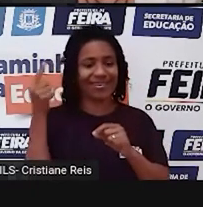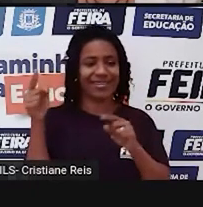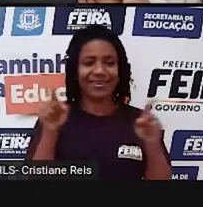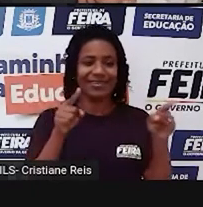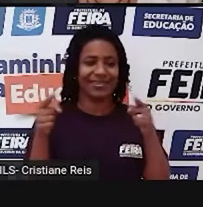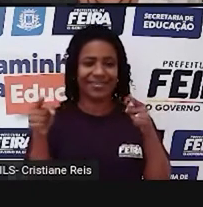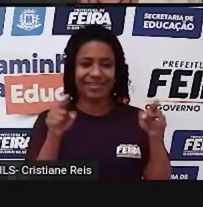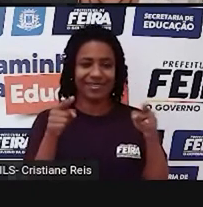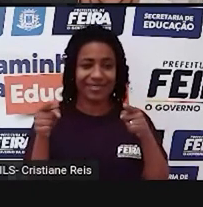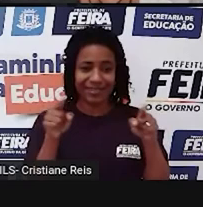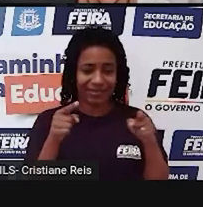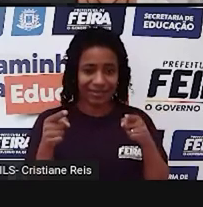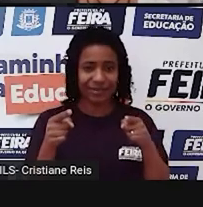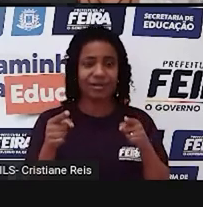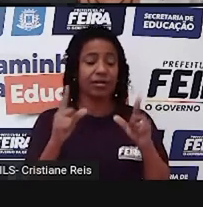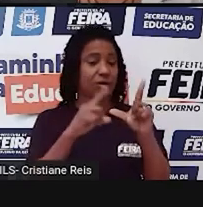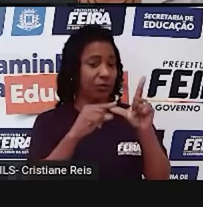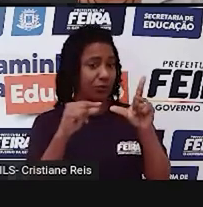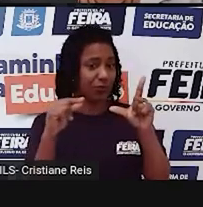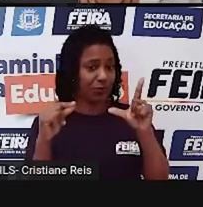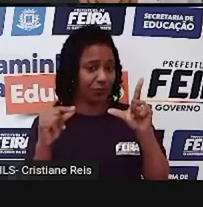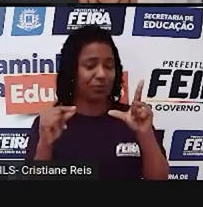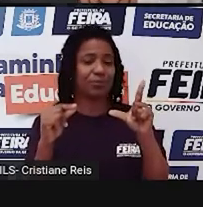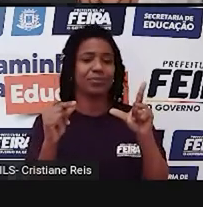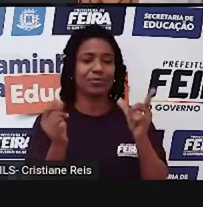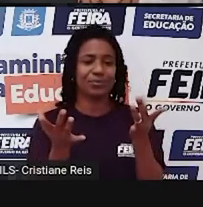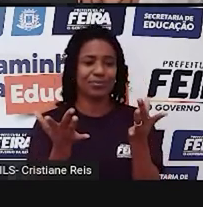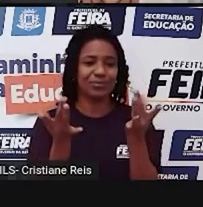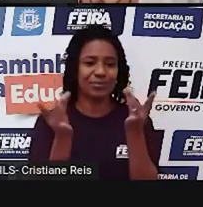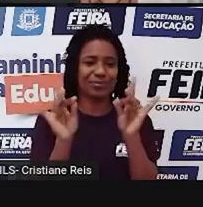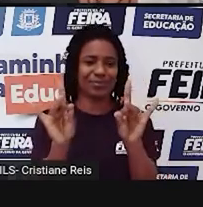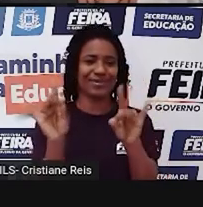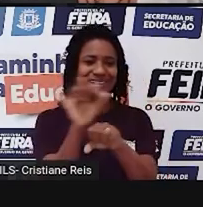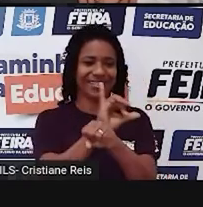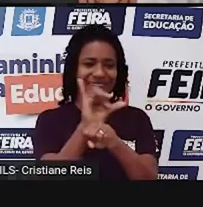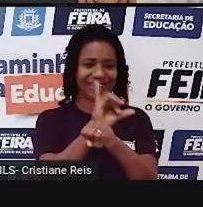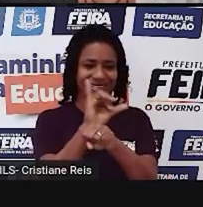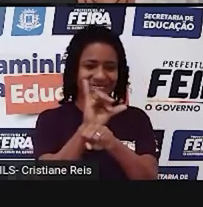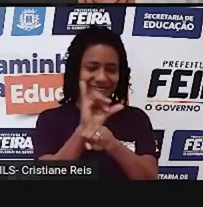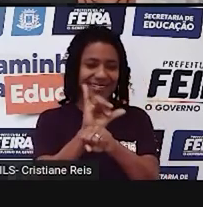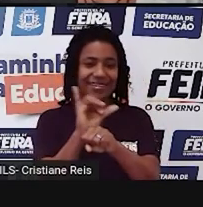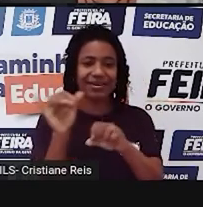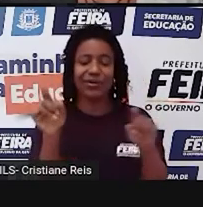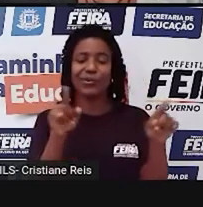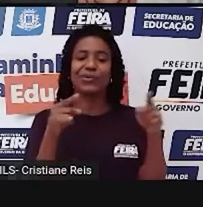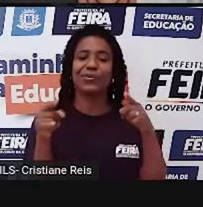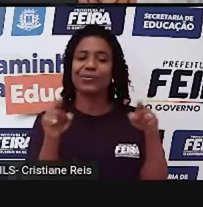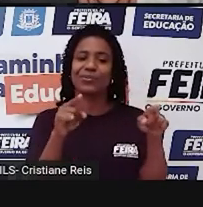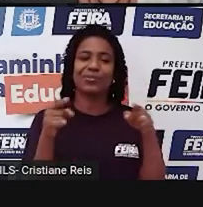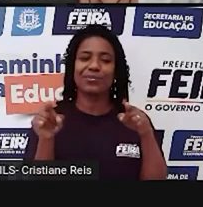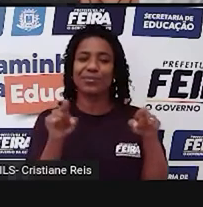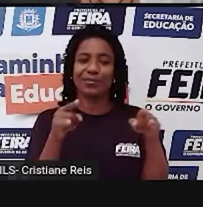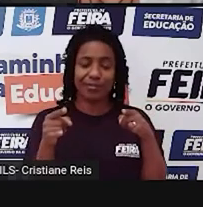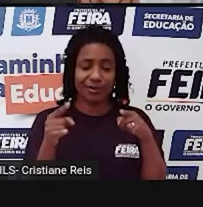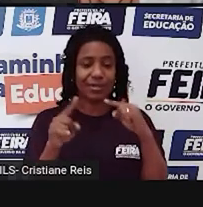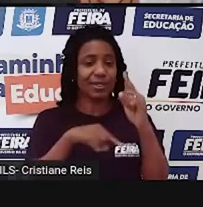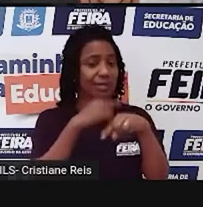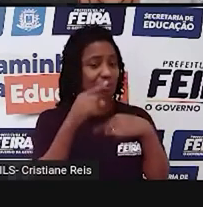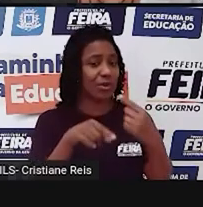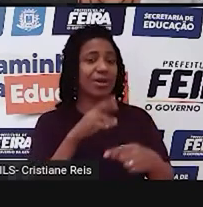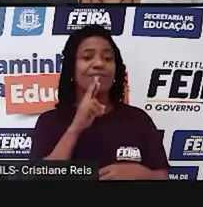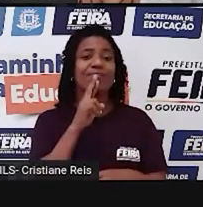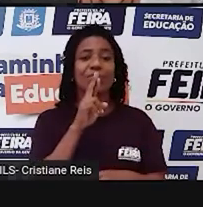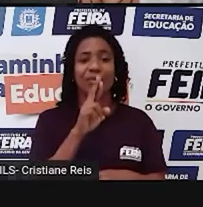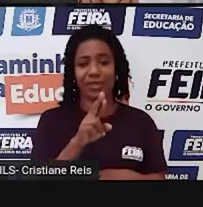Deixo aqui o link para vocês curtirem a música no YouTube e responderem essas perguntas. Quais objetos da